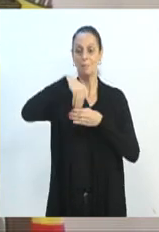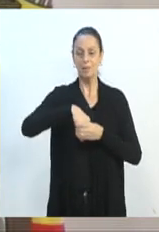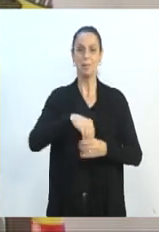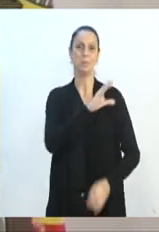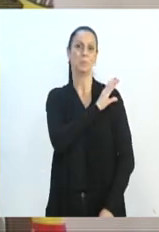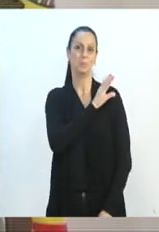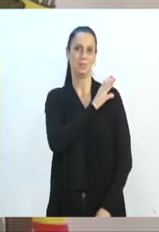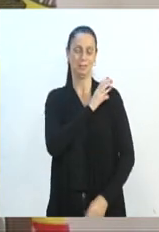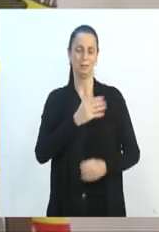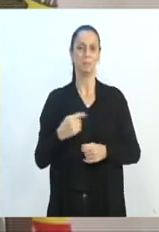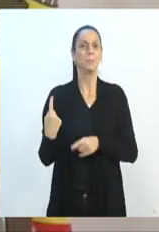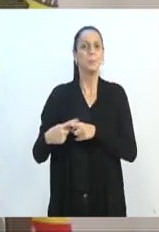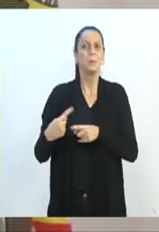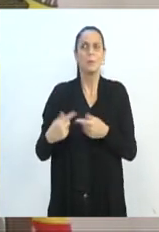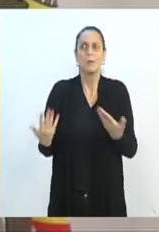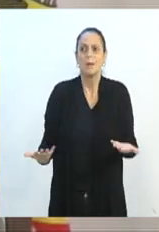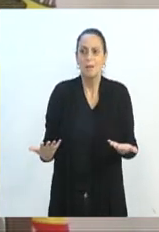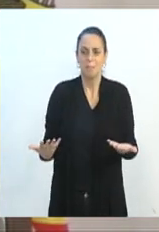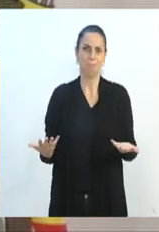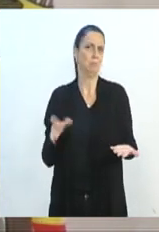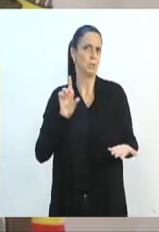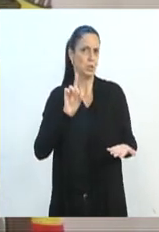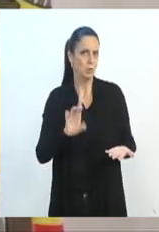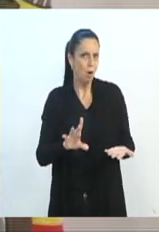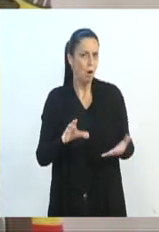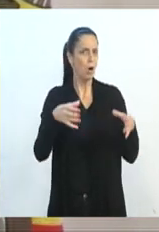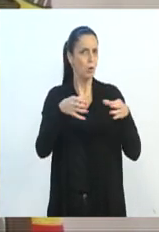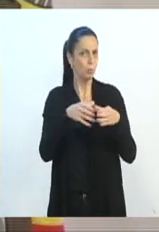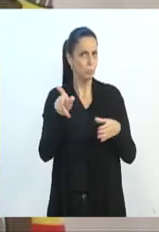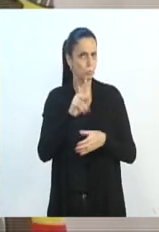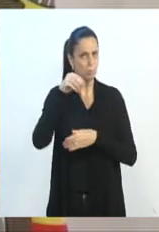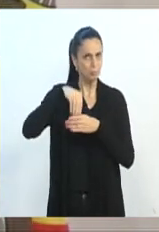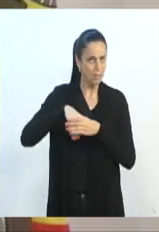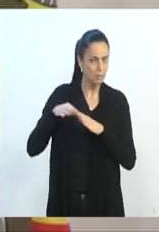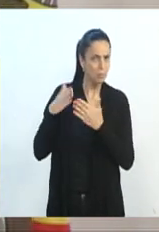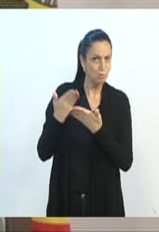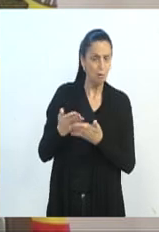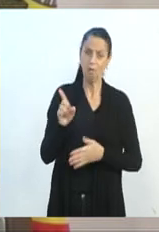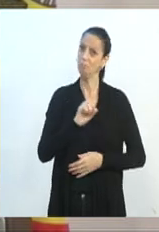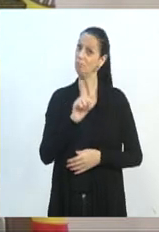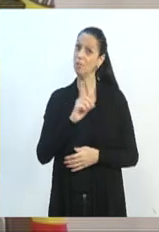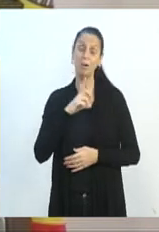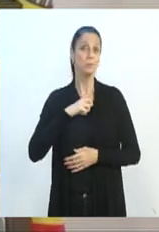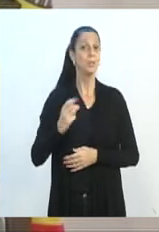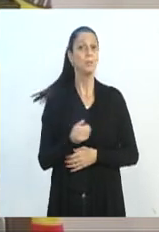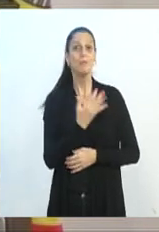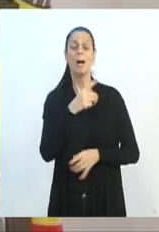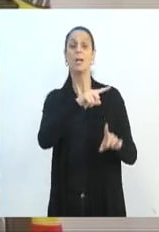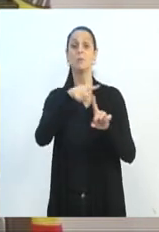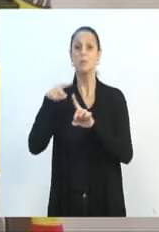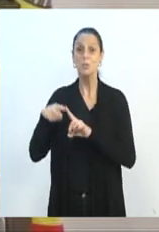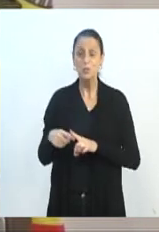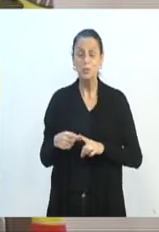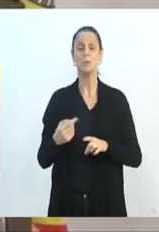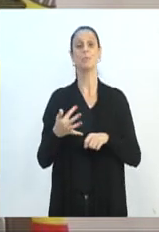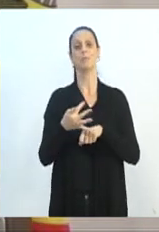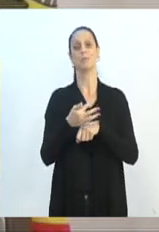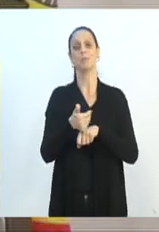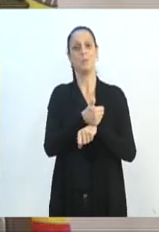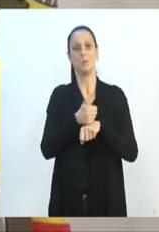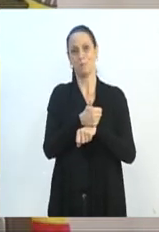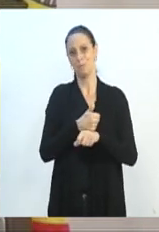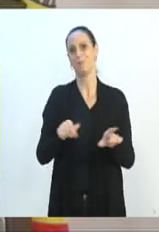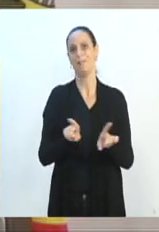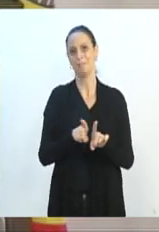fala de educação, não dá apenas para falar de professores especificamente, nós precisamos falar de todos que estão lá. Então, isso a gente precisa de uma valorização, e eu gostaria